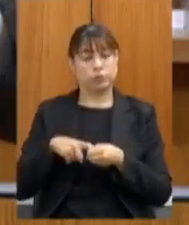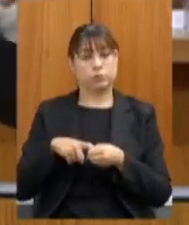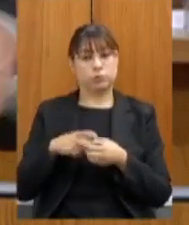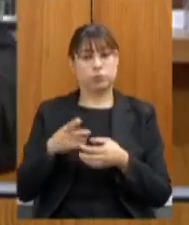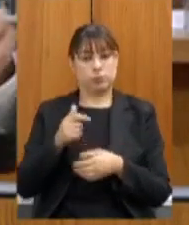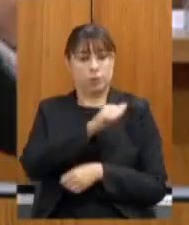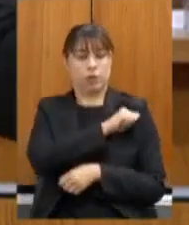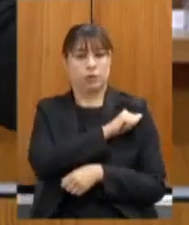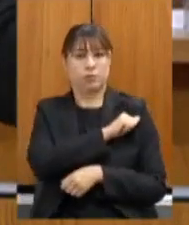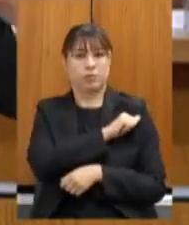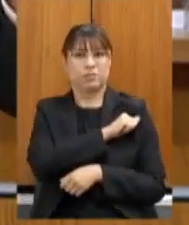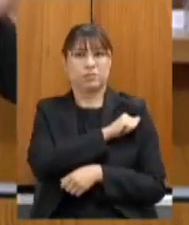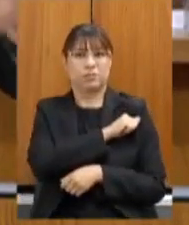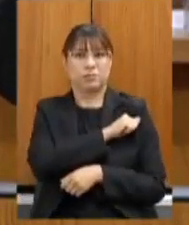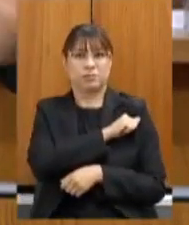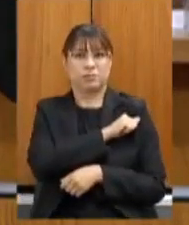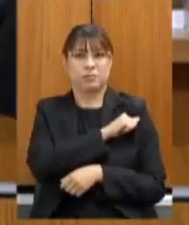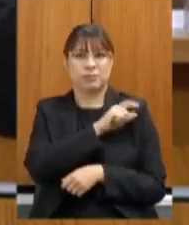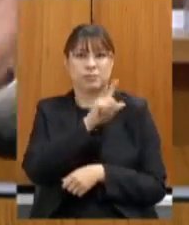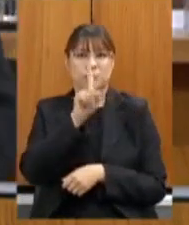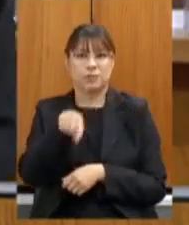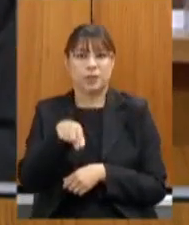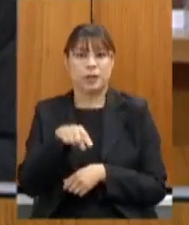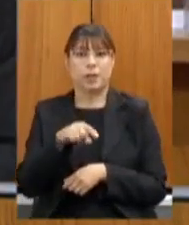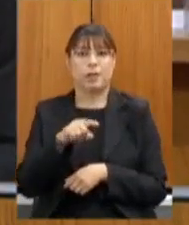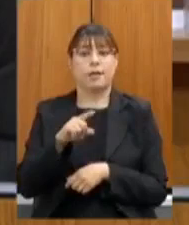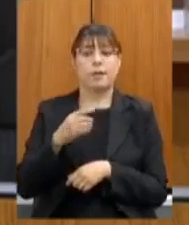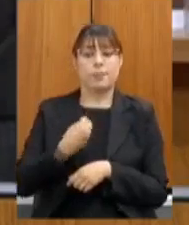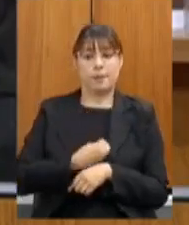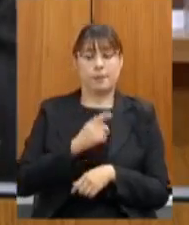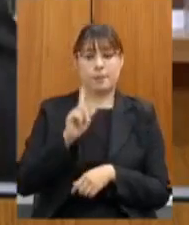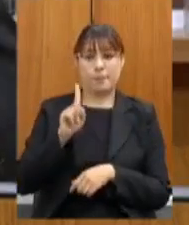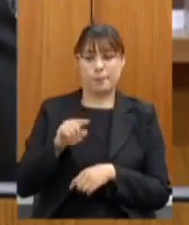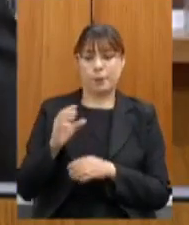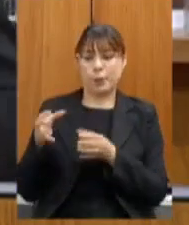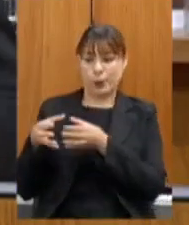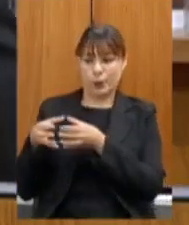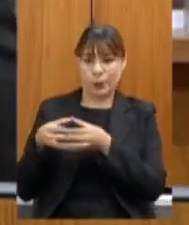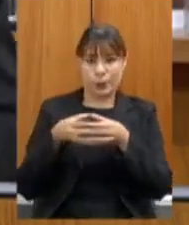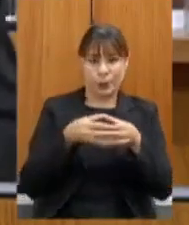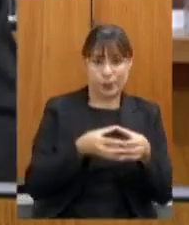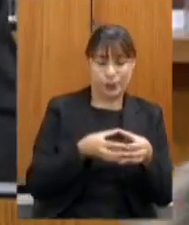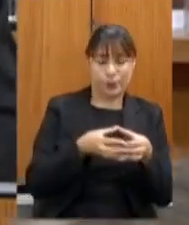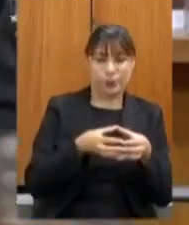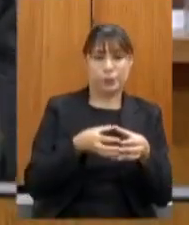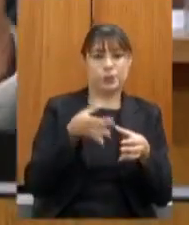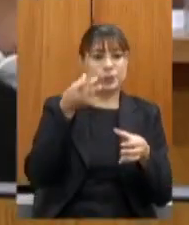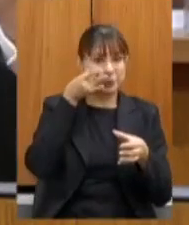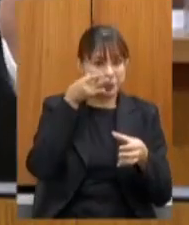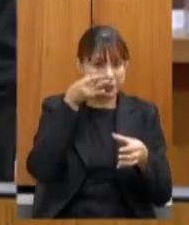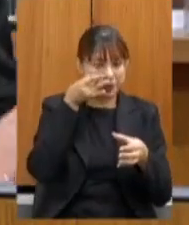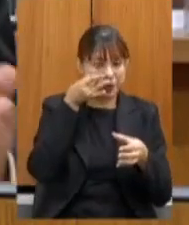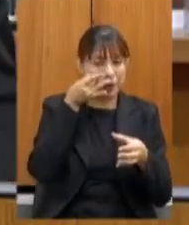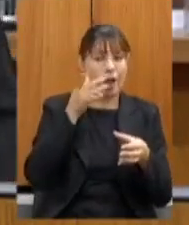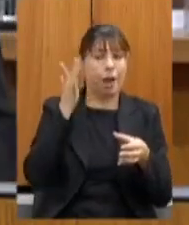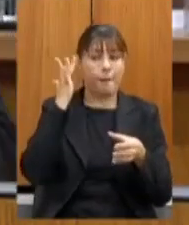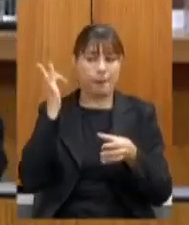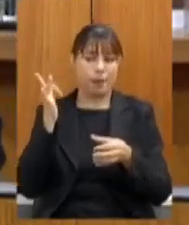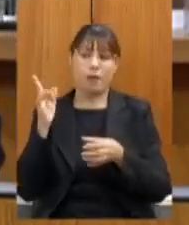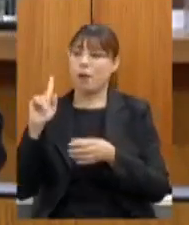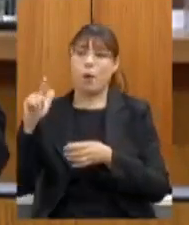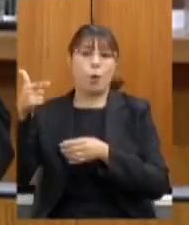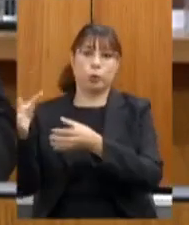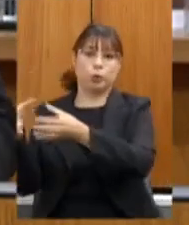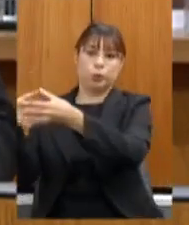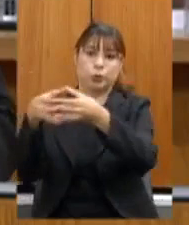como é que fala isso alternância de presença de presença física com a presença remota